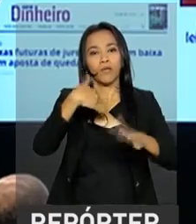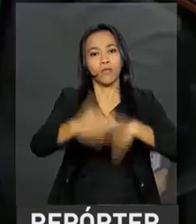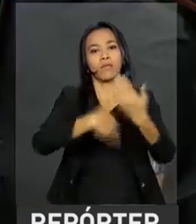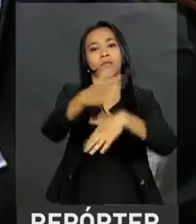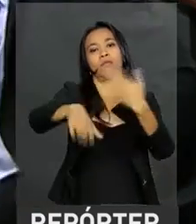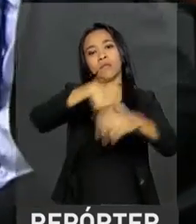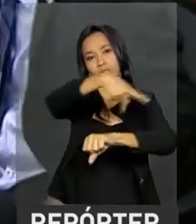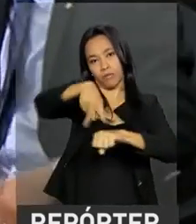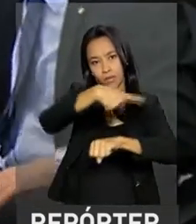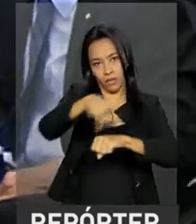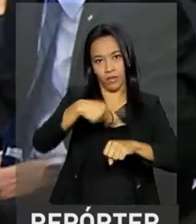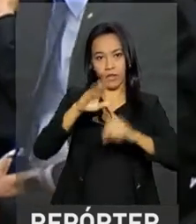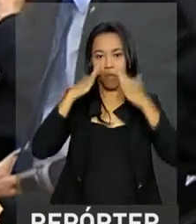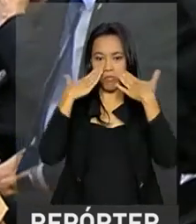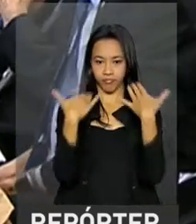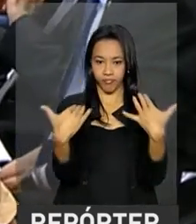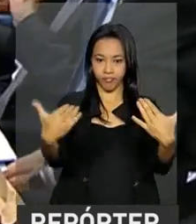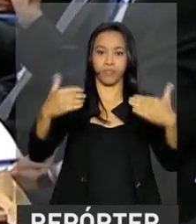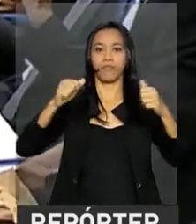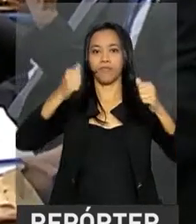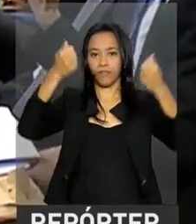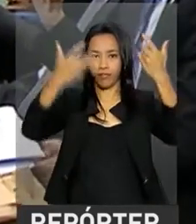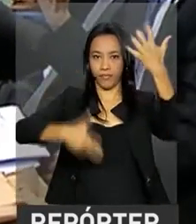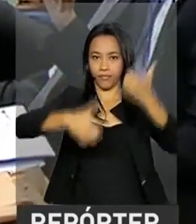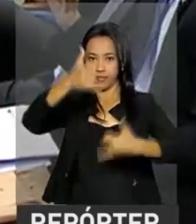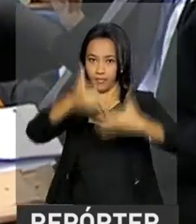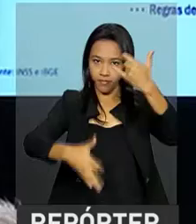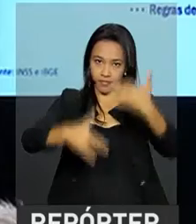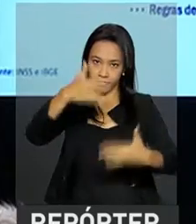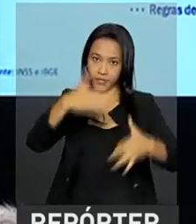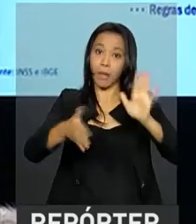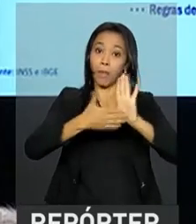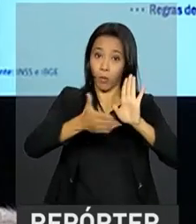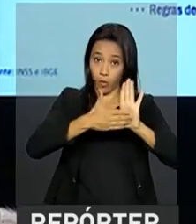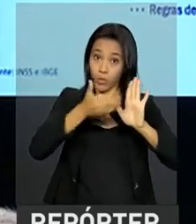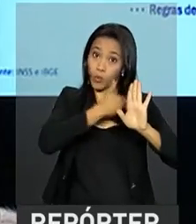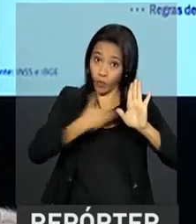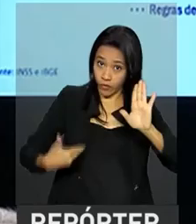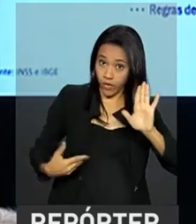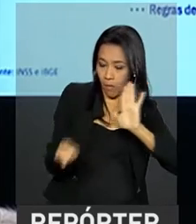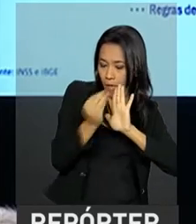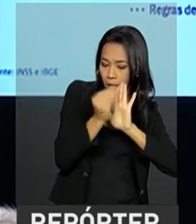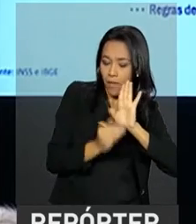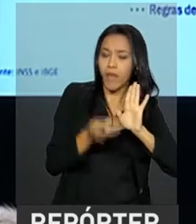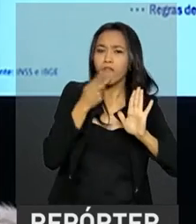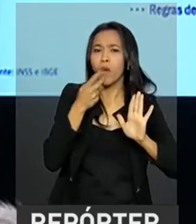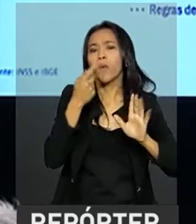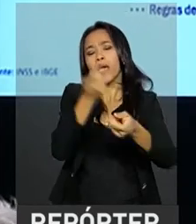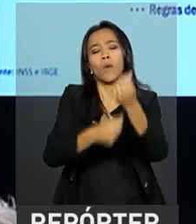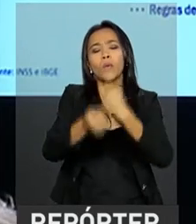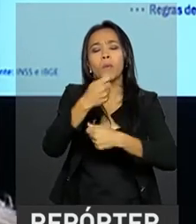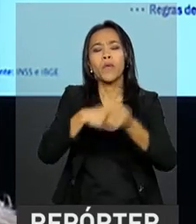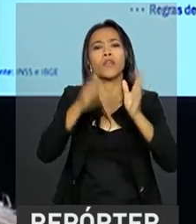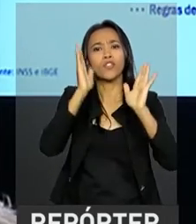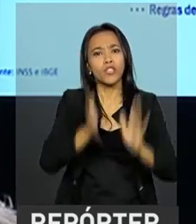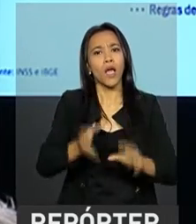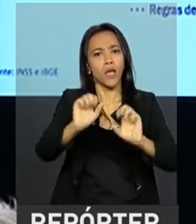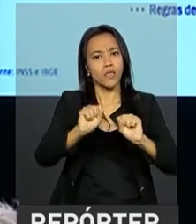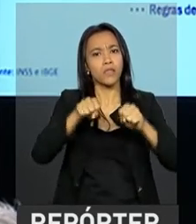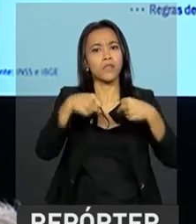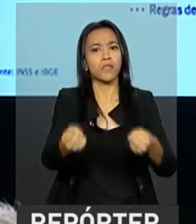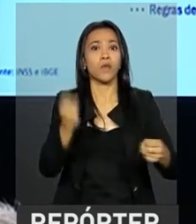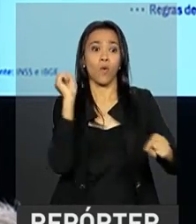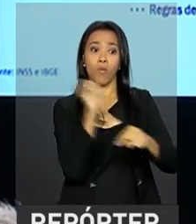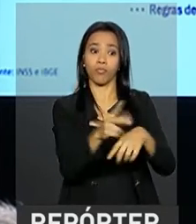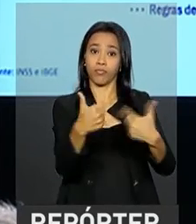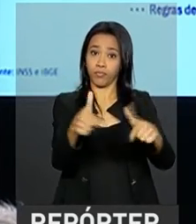pública, na comissão especial que analisa a proposta enviada pelo governo. Ele defendeu que a economia do país está se recuperando com geração